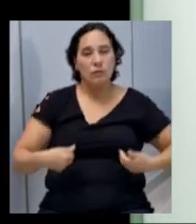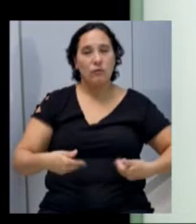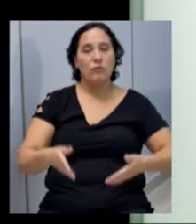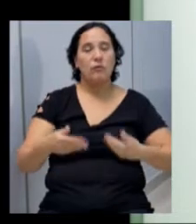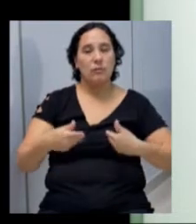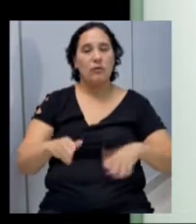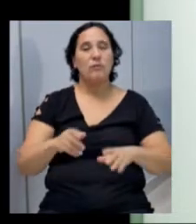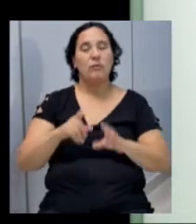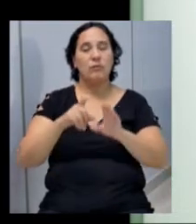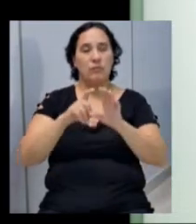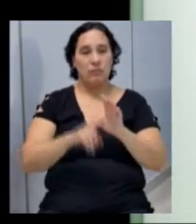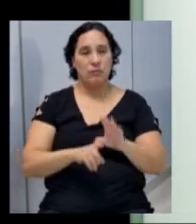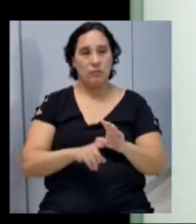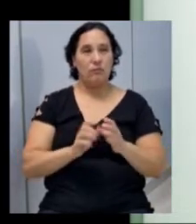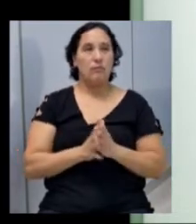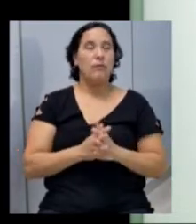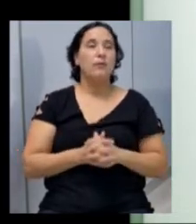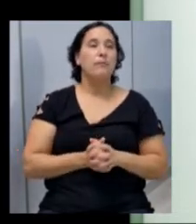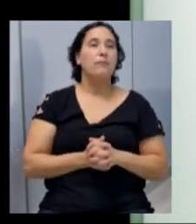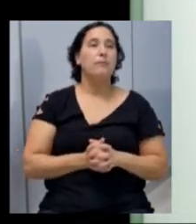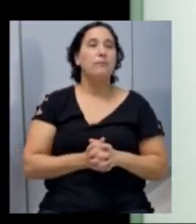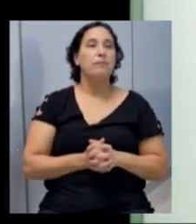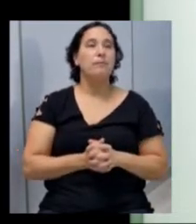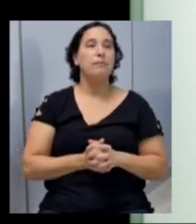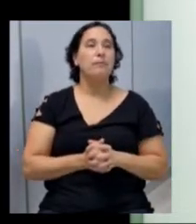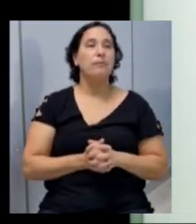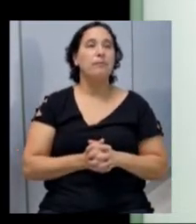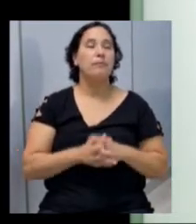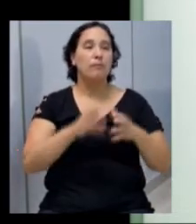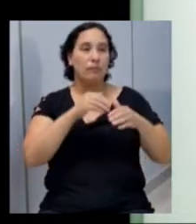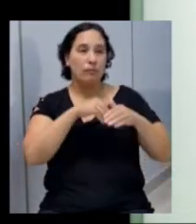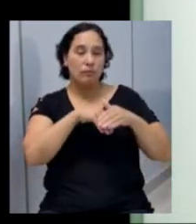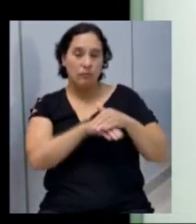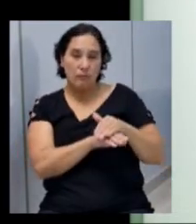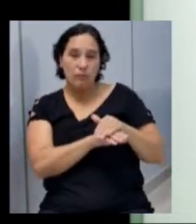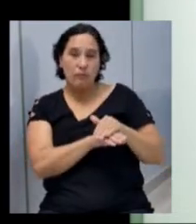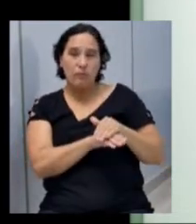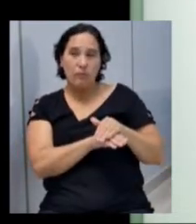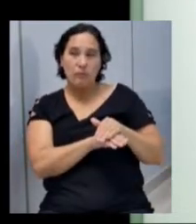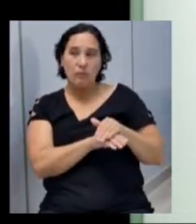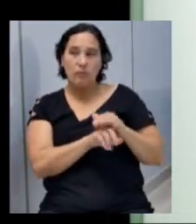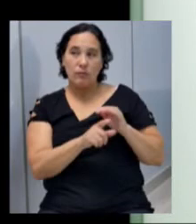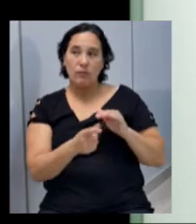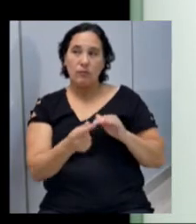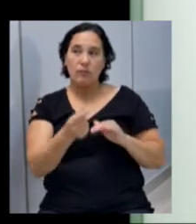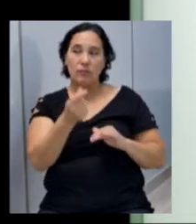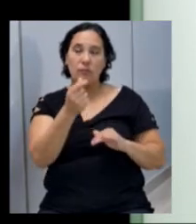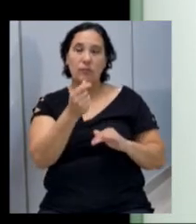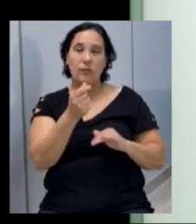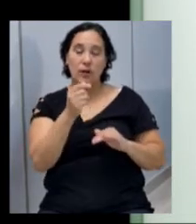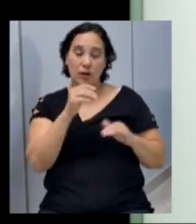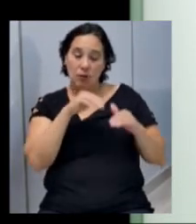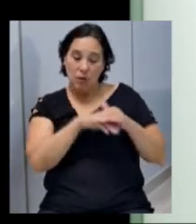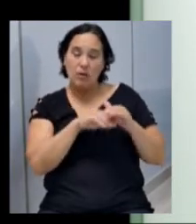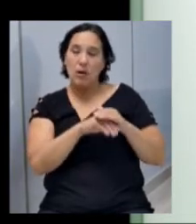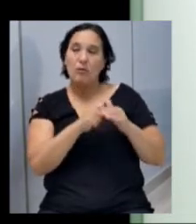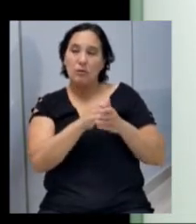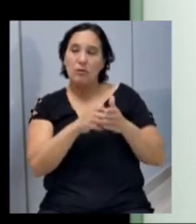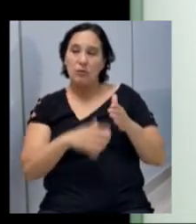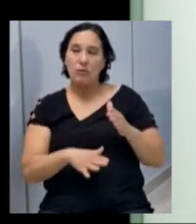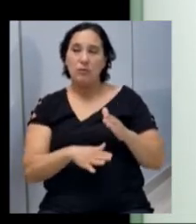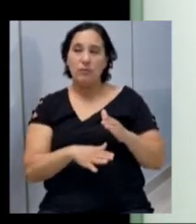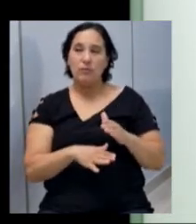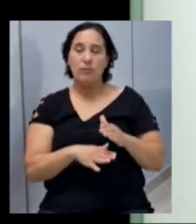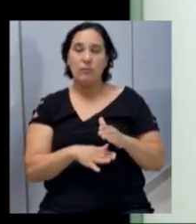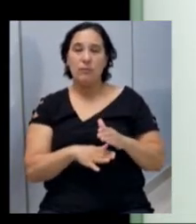amortização da dívida, dos encargos. a reserva de contingência, esse é um valor que é deixado no orçamento de